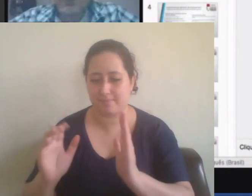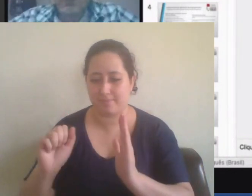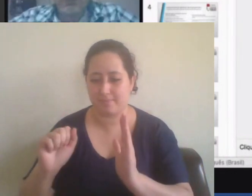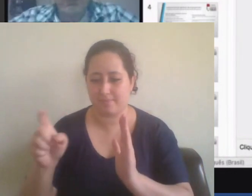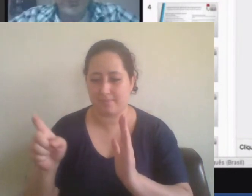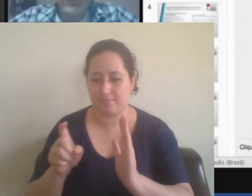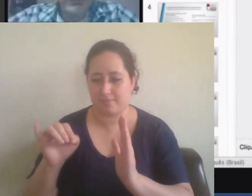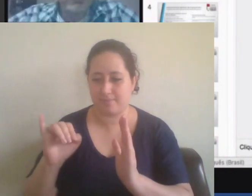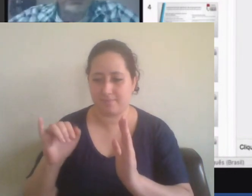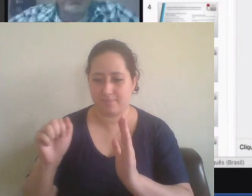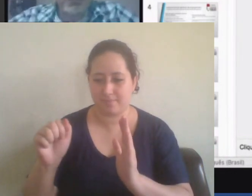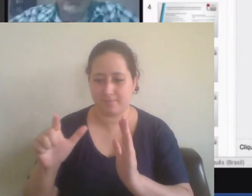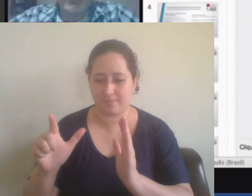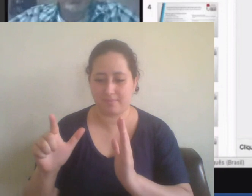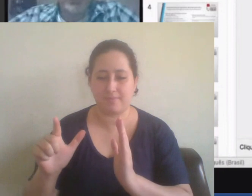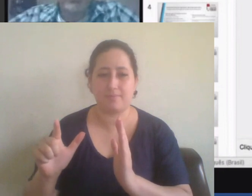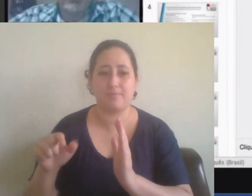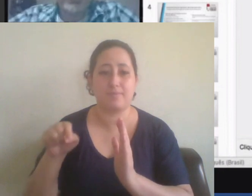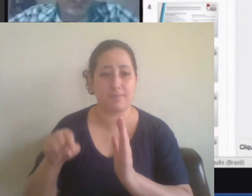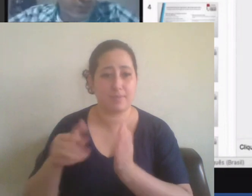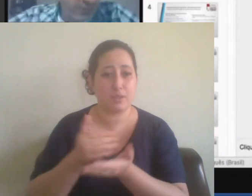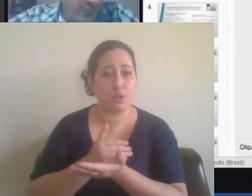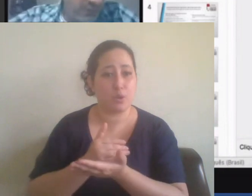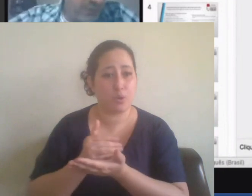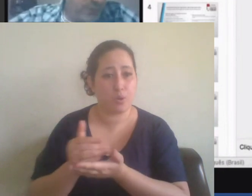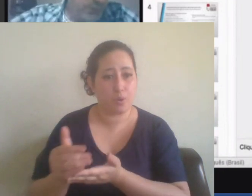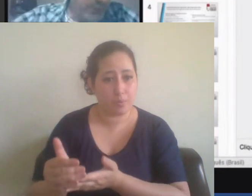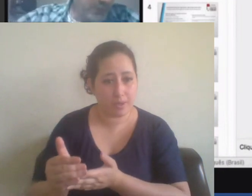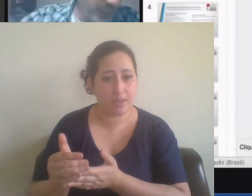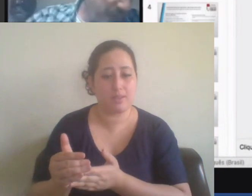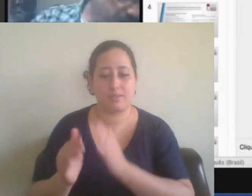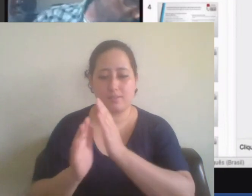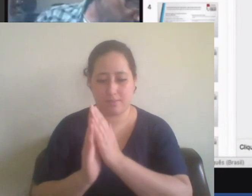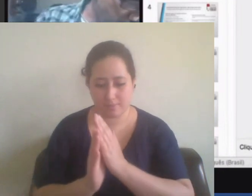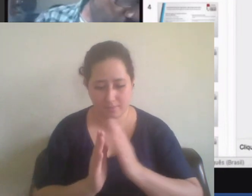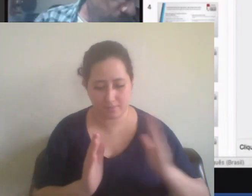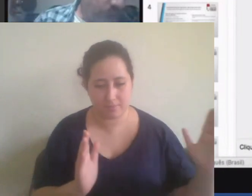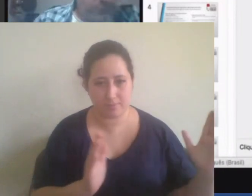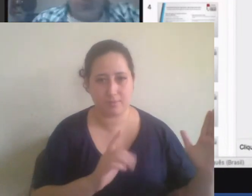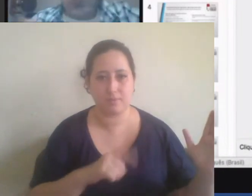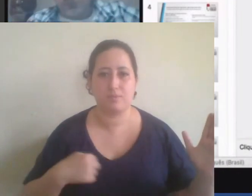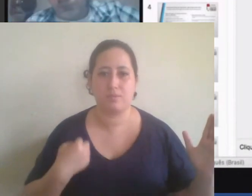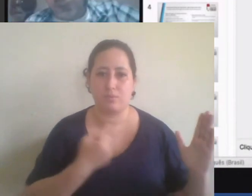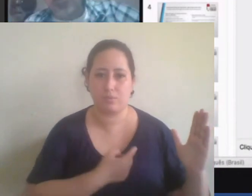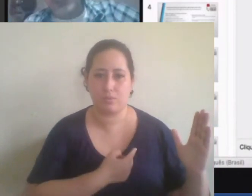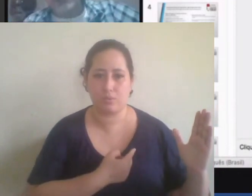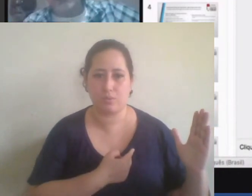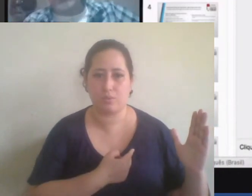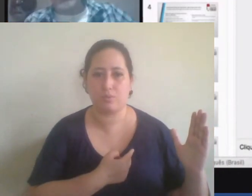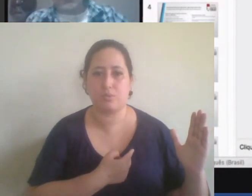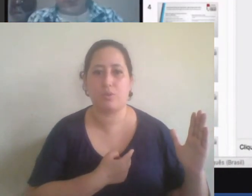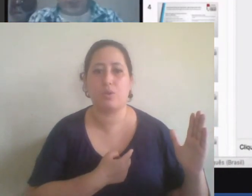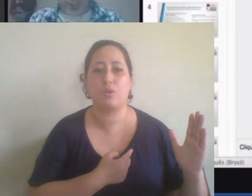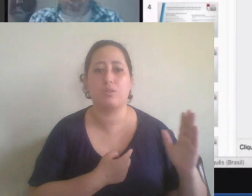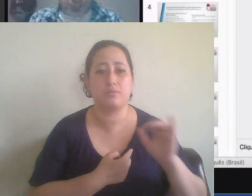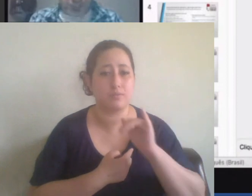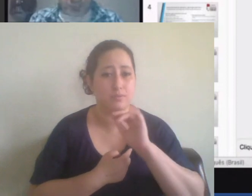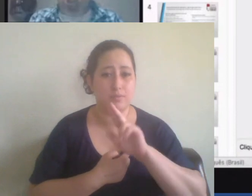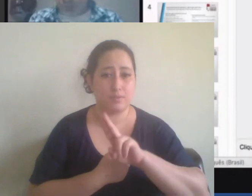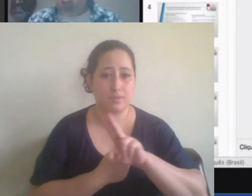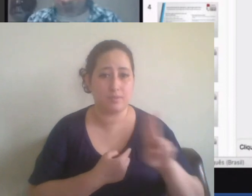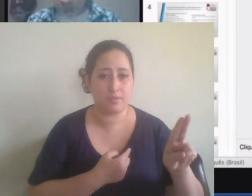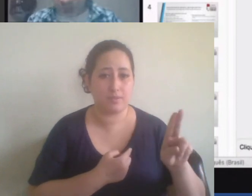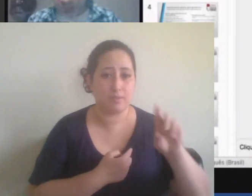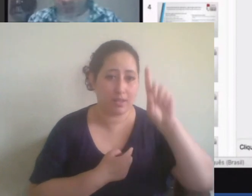tudo aquilo que mais para frente vamos estar chamando de